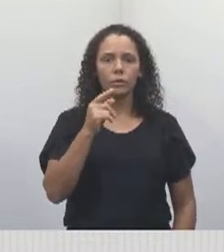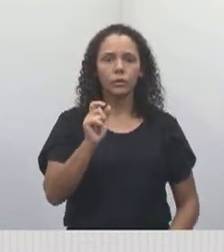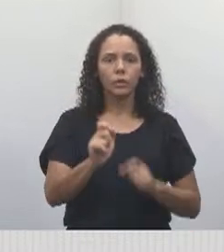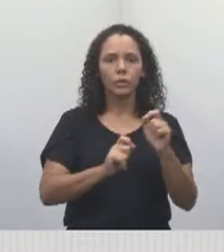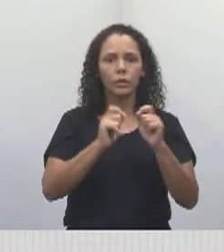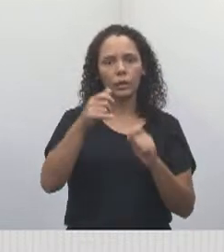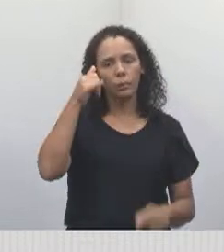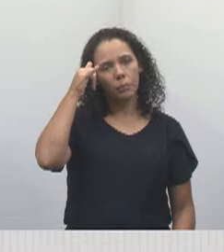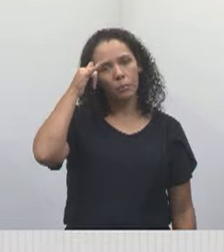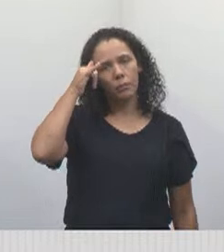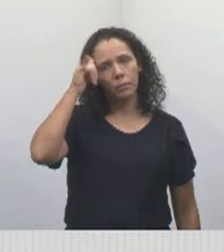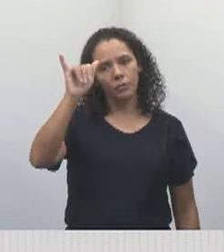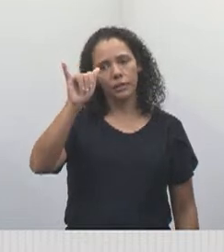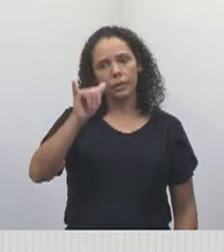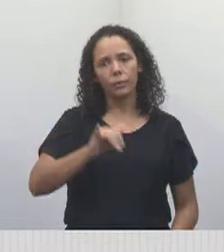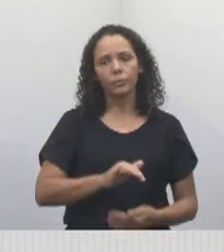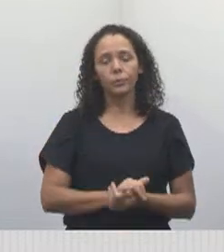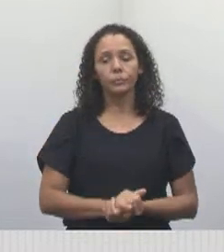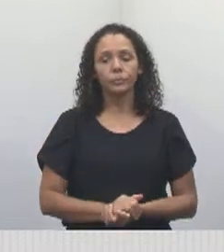Então, a frase de hoje,